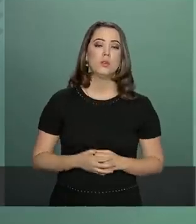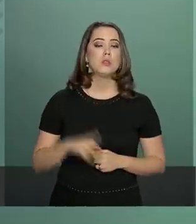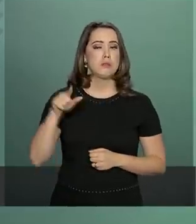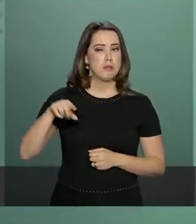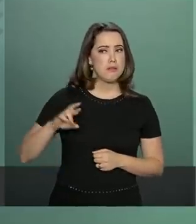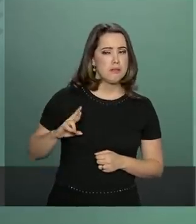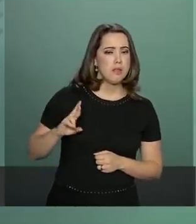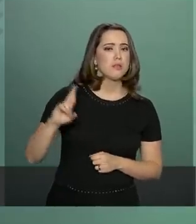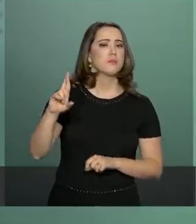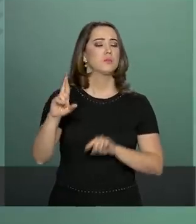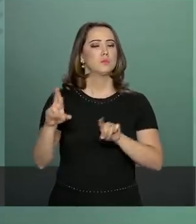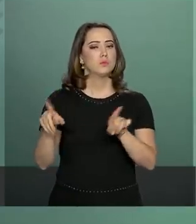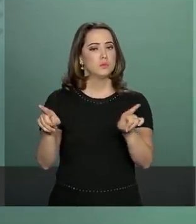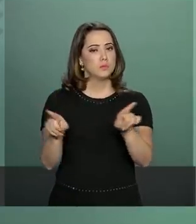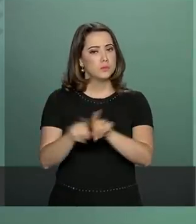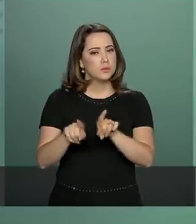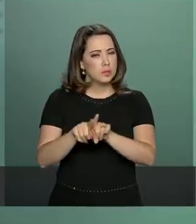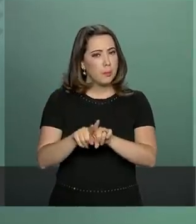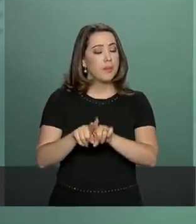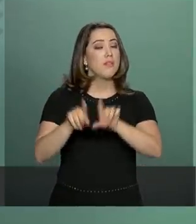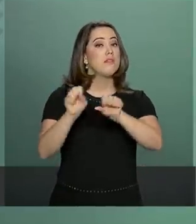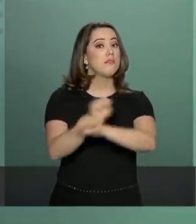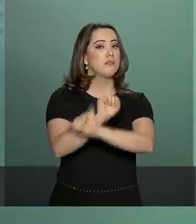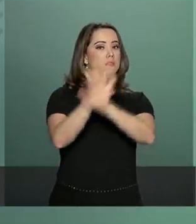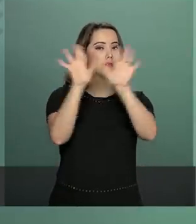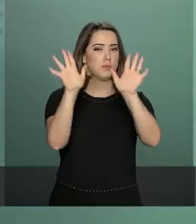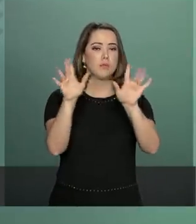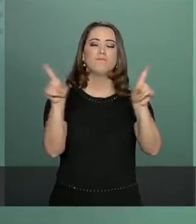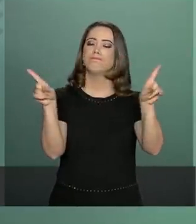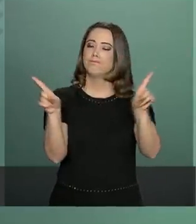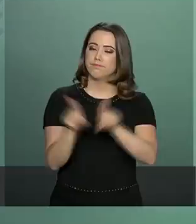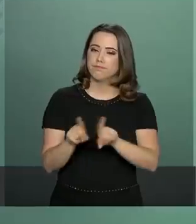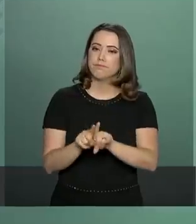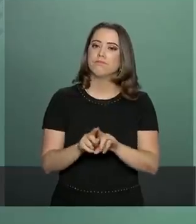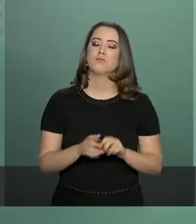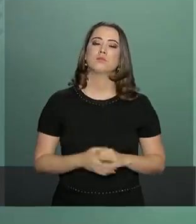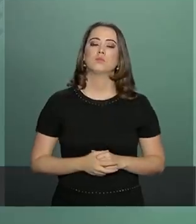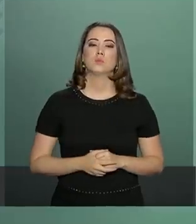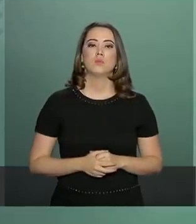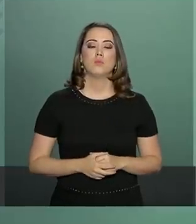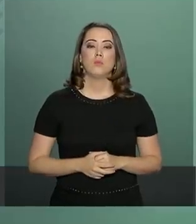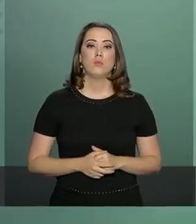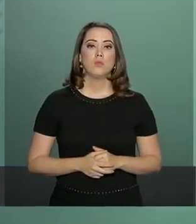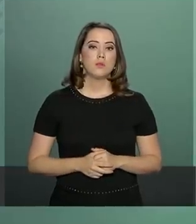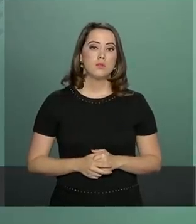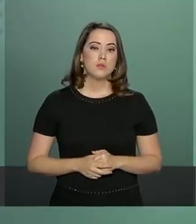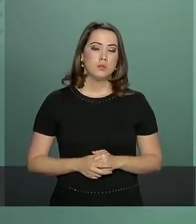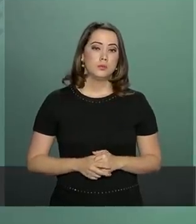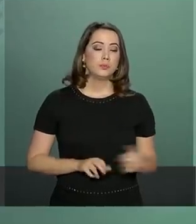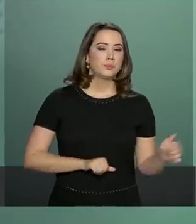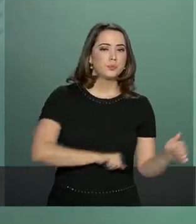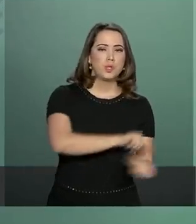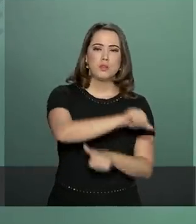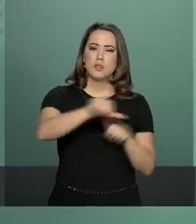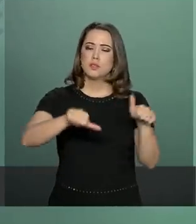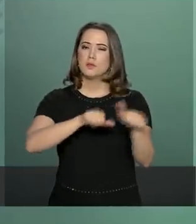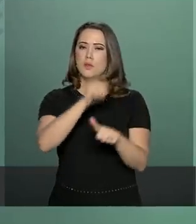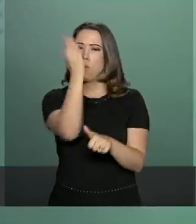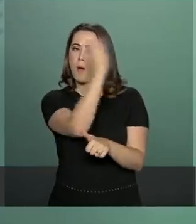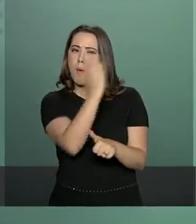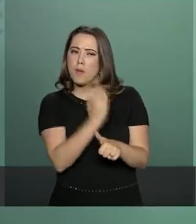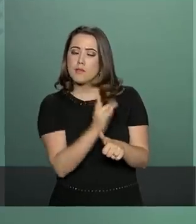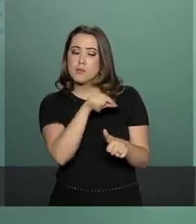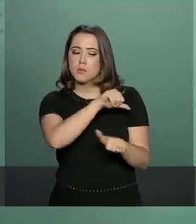responsável e transparente, tornar-se o maior mercado